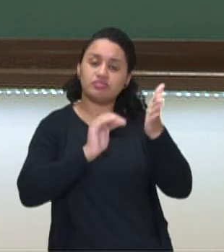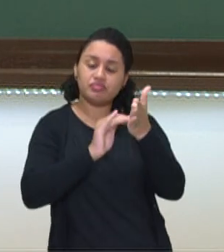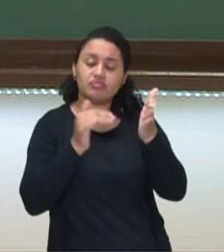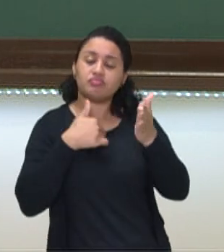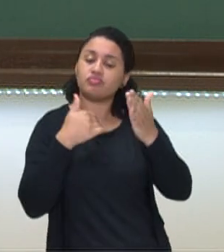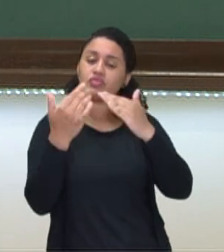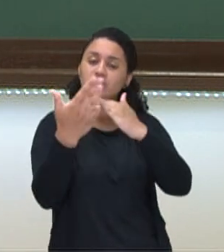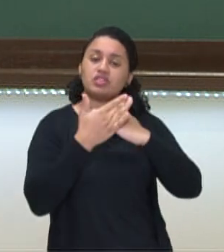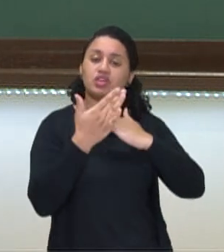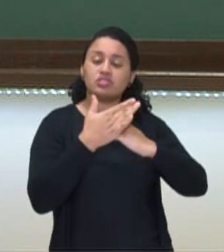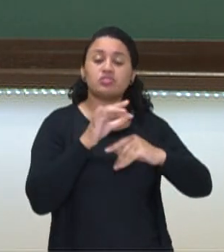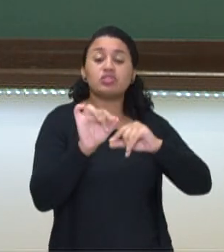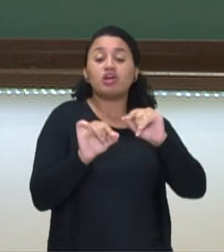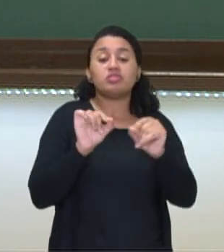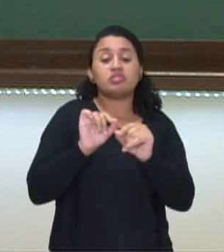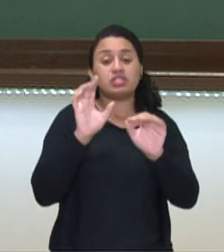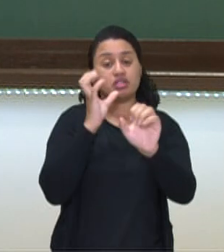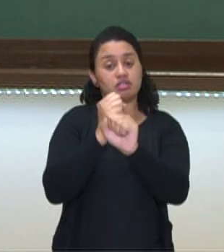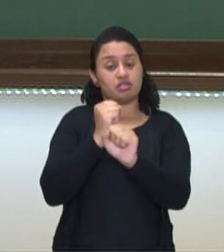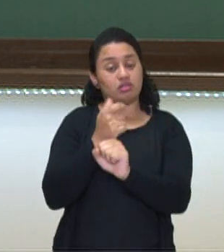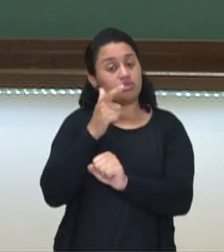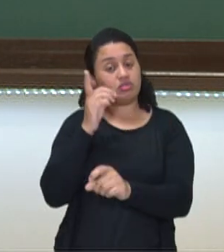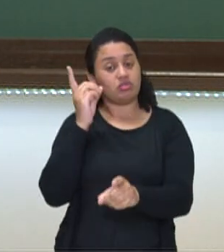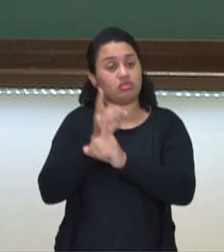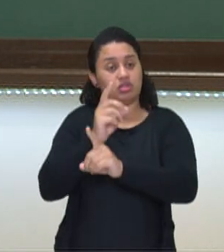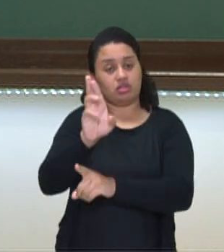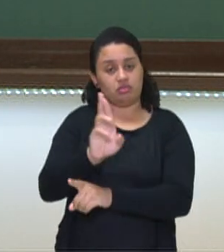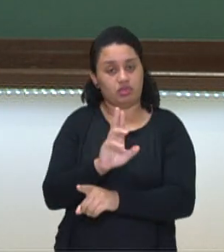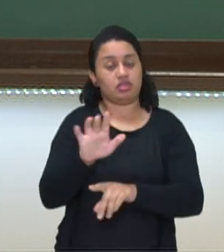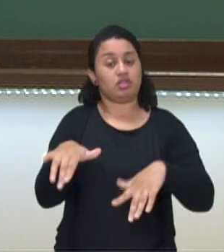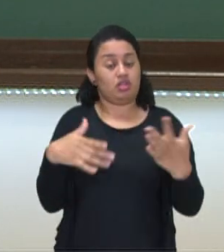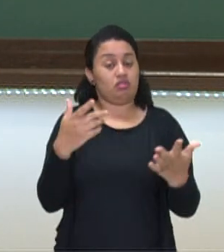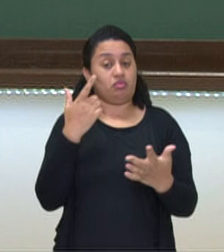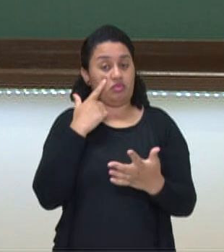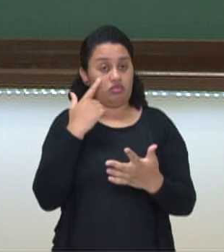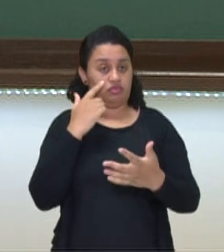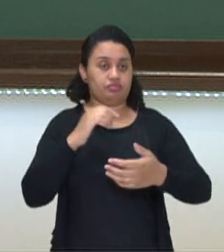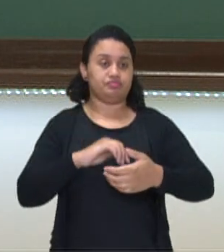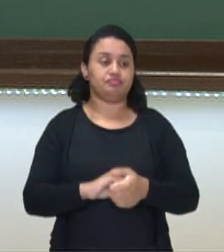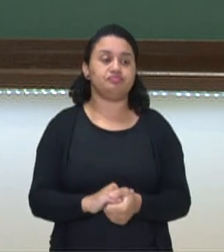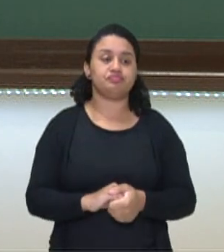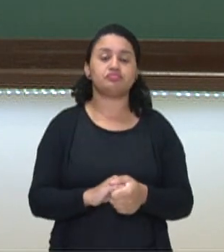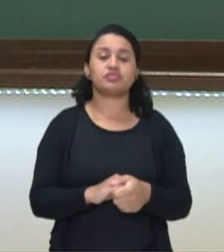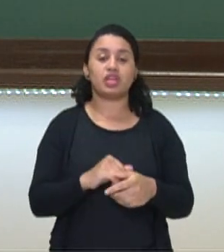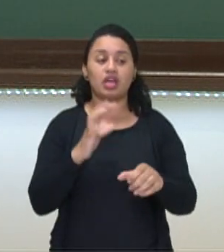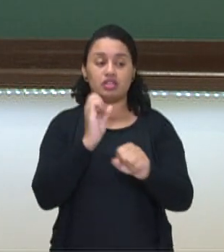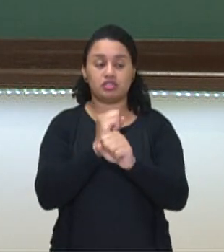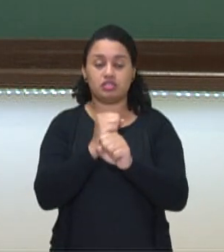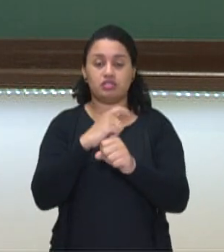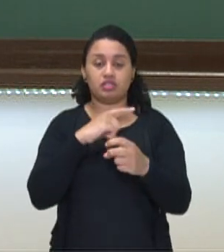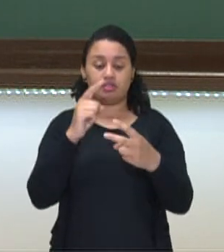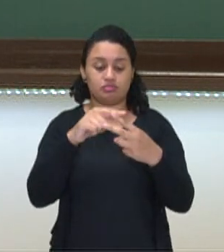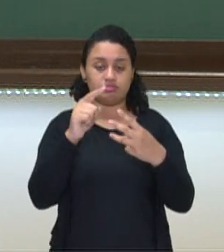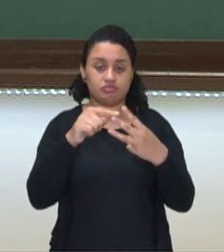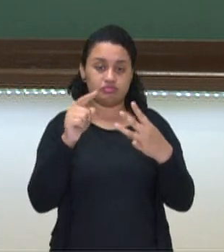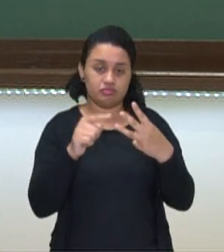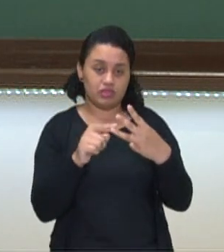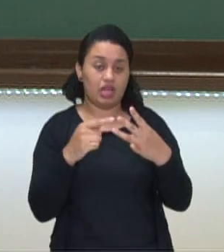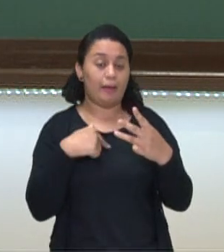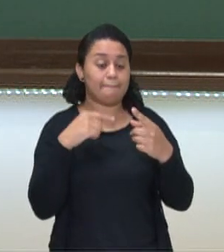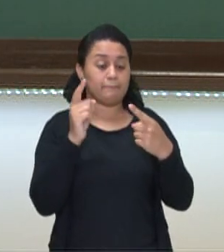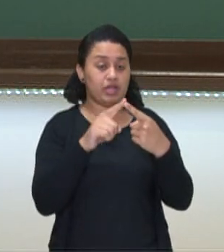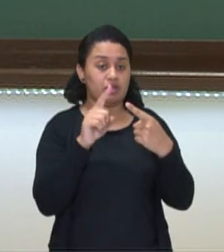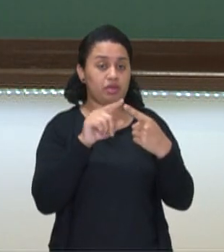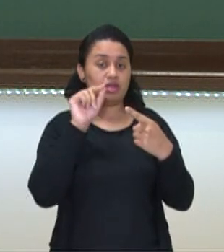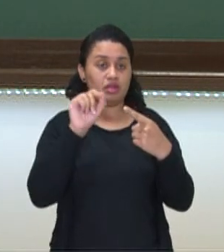nos agilizam o cálculo. E vamos ver então algumas delas. No caso da adição, são três. Então, a primeira que a gente vai